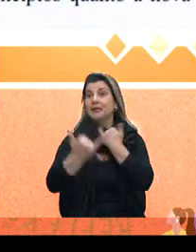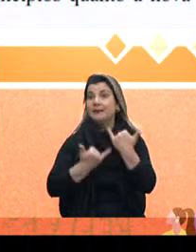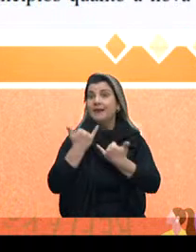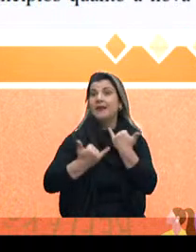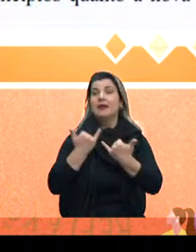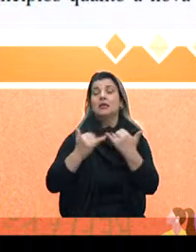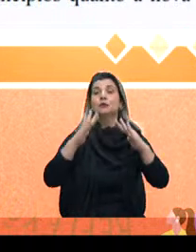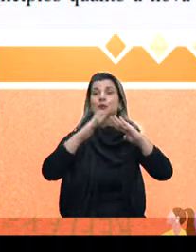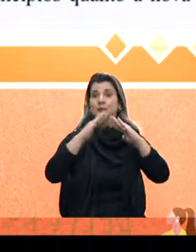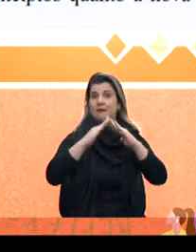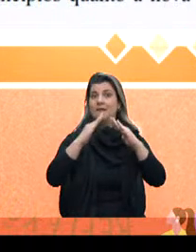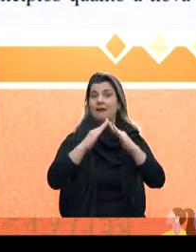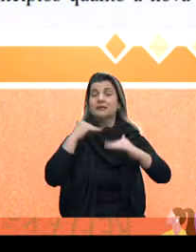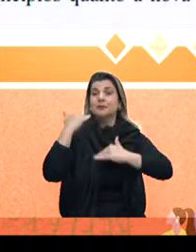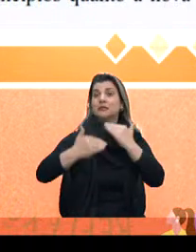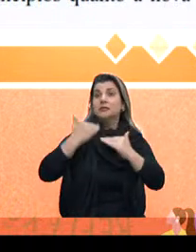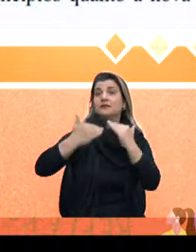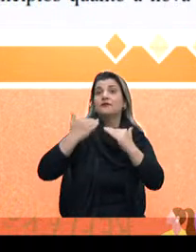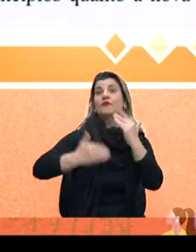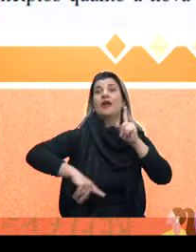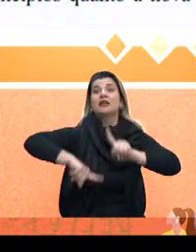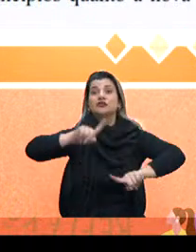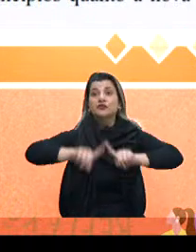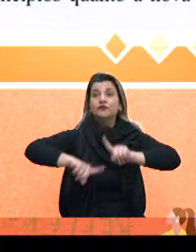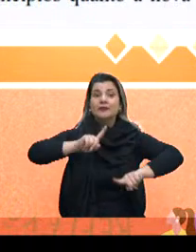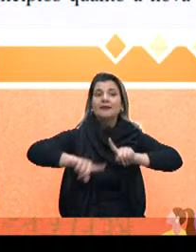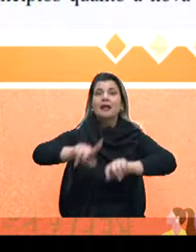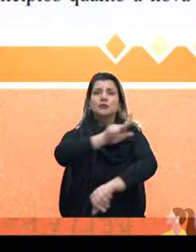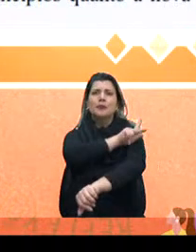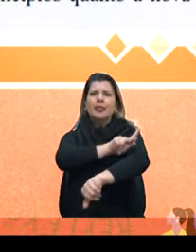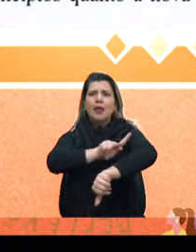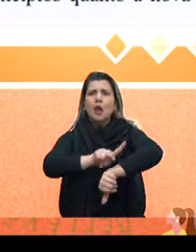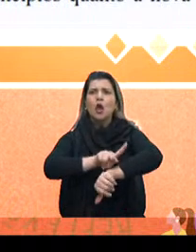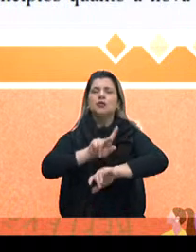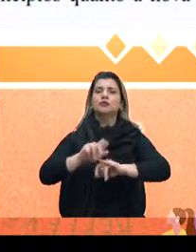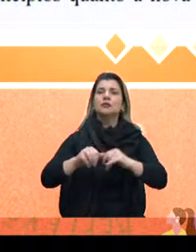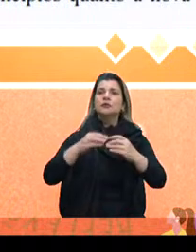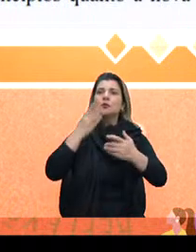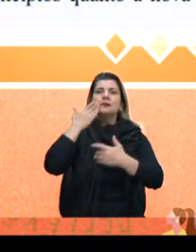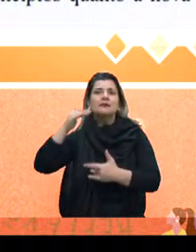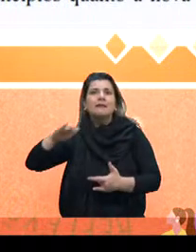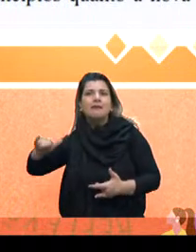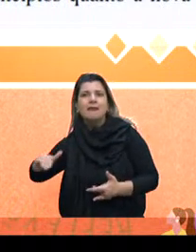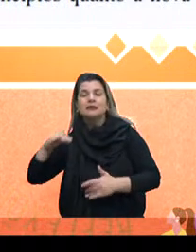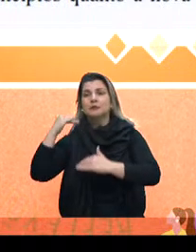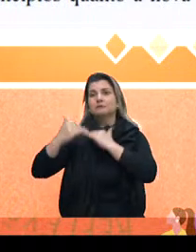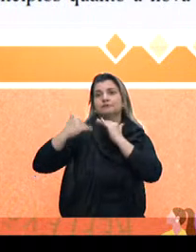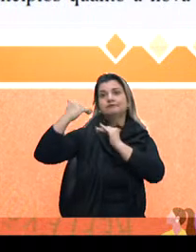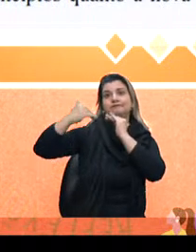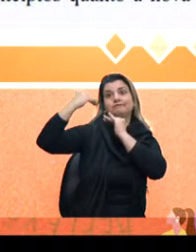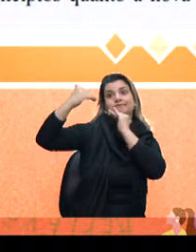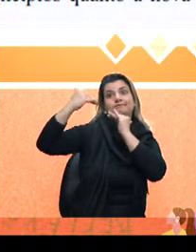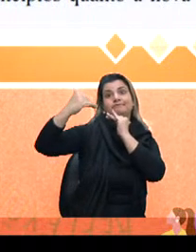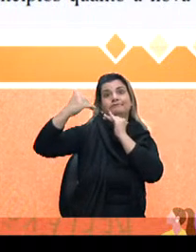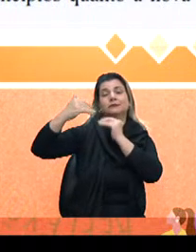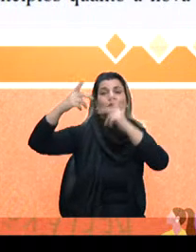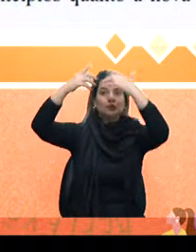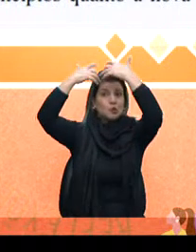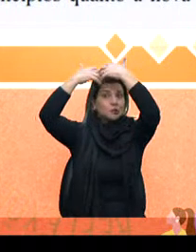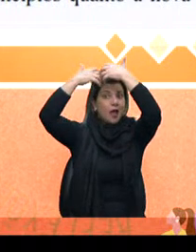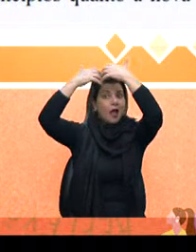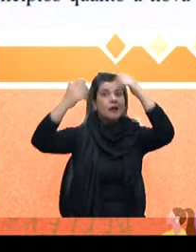lúdica com a criança, pedagógica com a criança, para enriquecimento da construção cognitiva do cérebro,